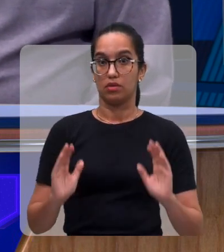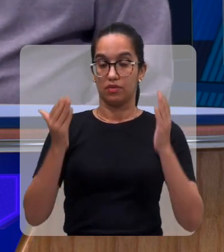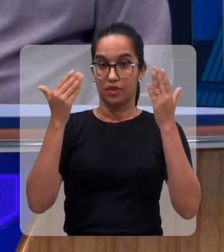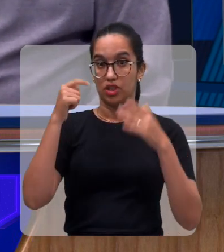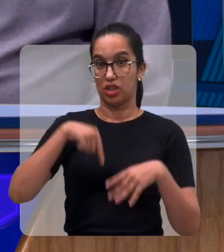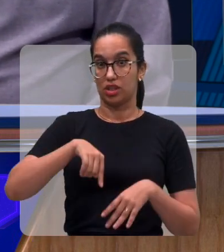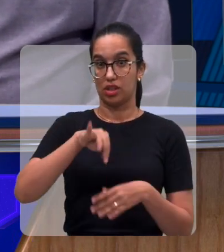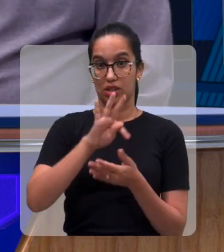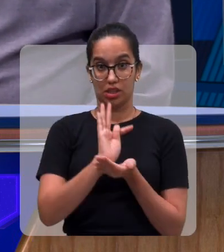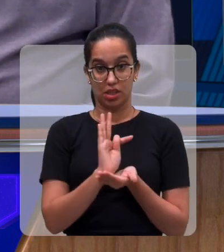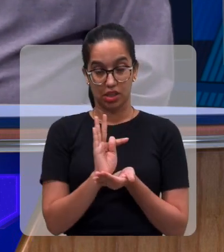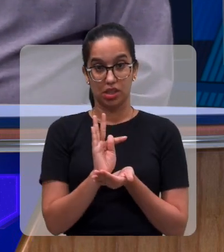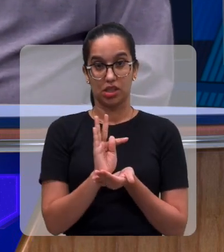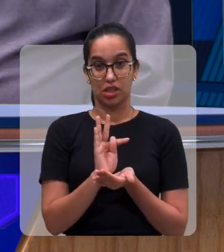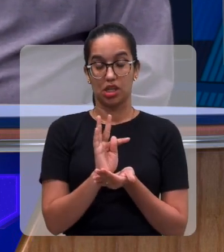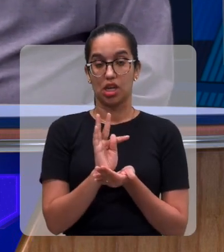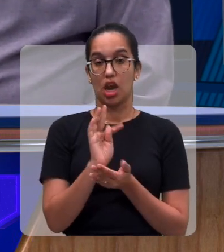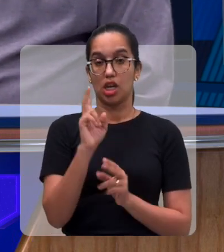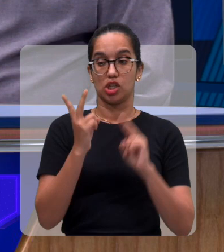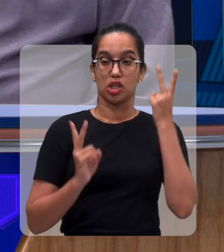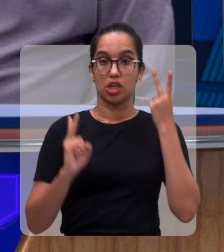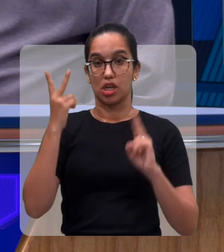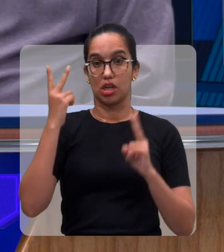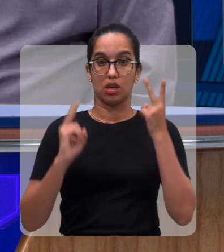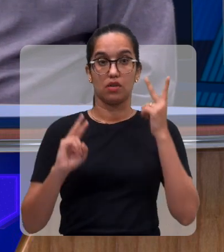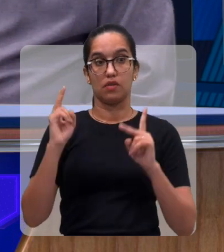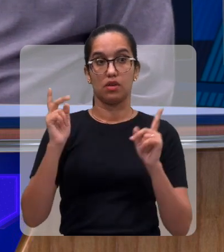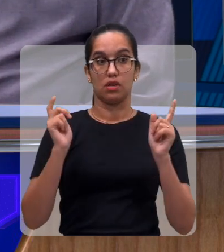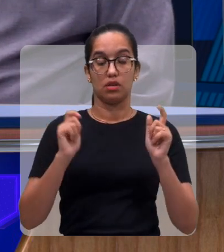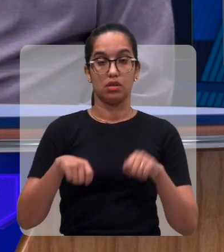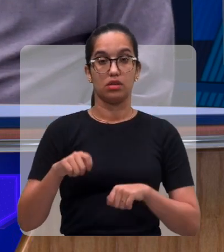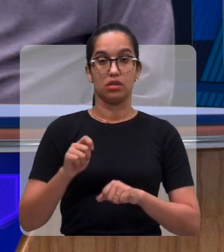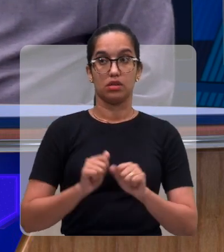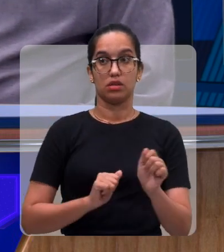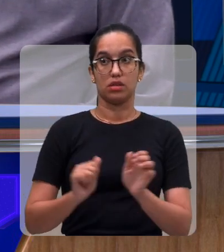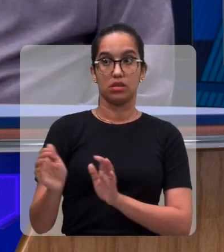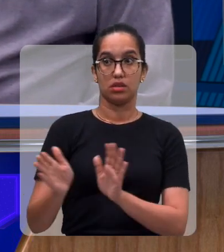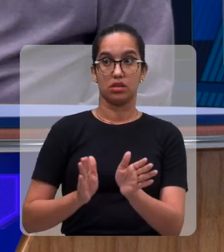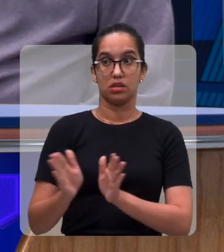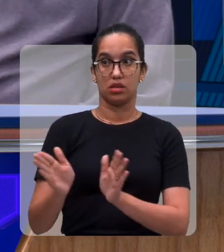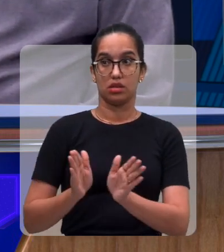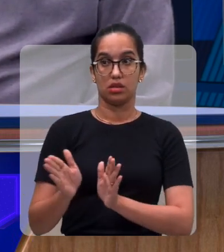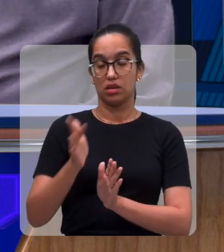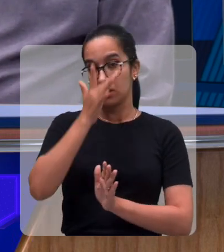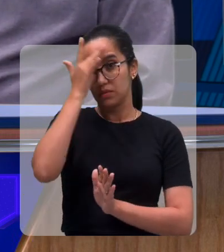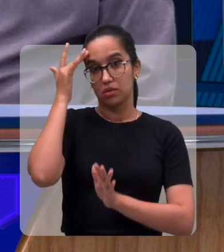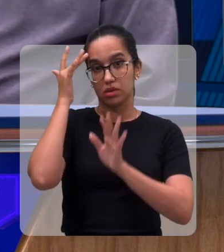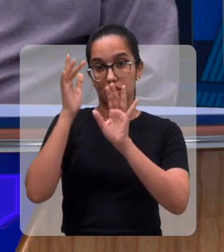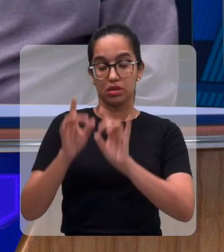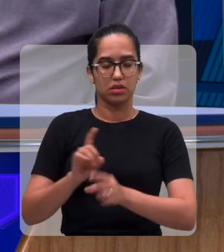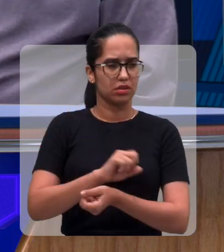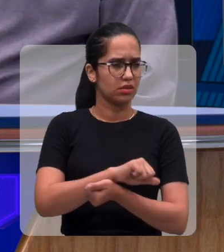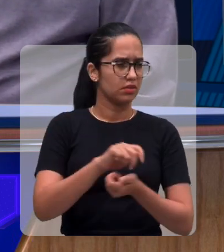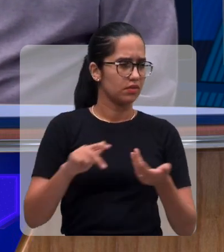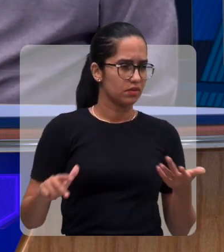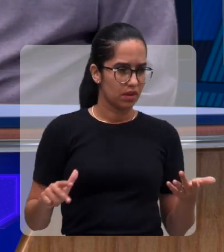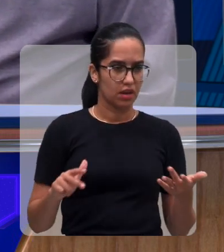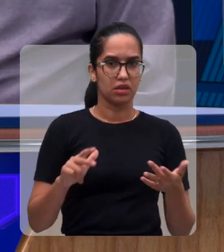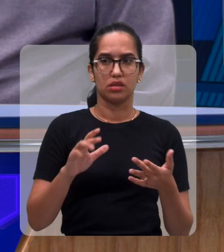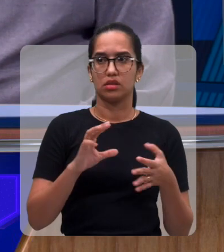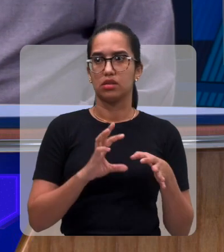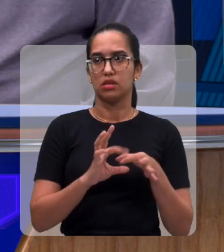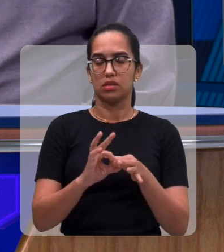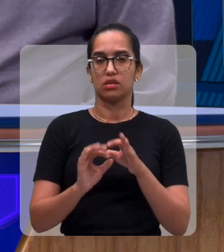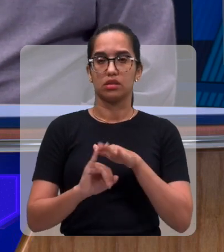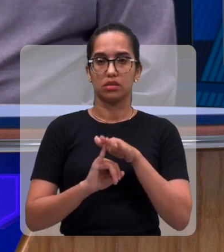Terezinha que proporcionou acesso às pessoas com deficiência sobre vários aspectos, tanto ajudando as entidades.